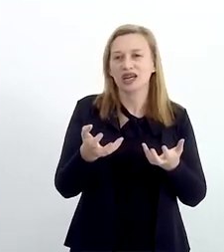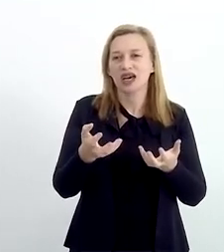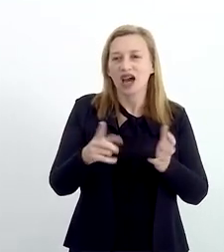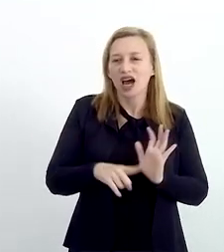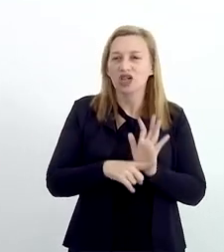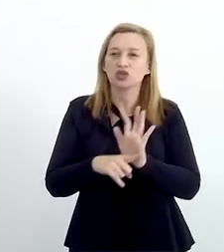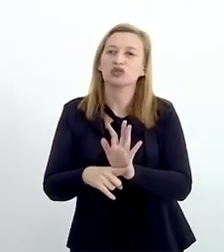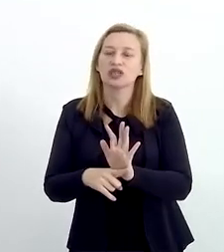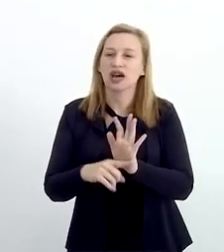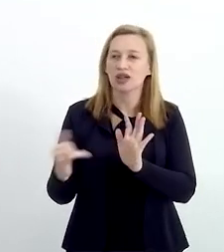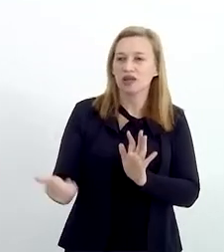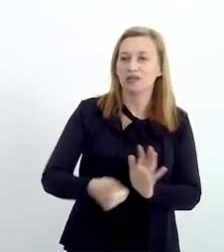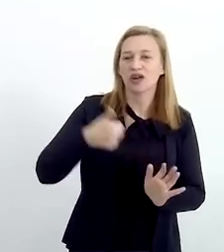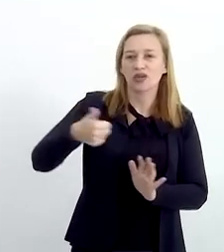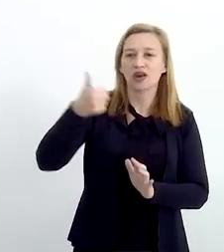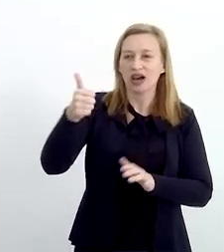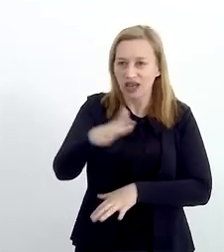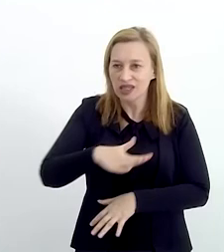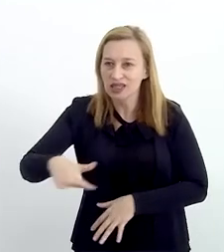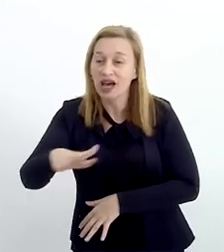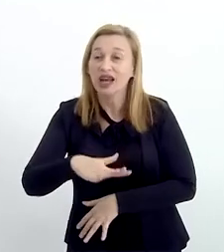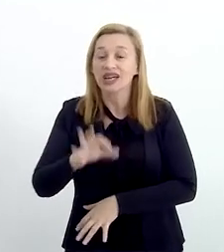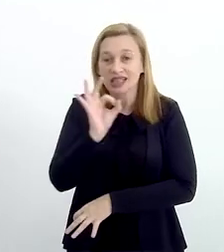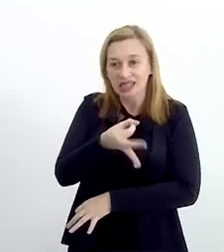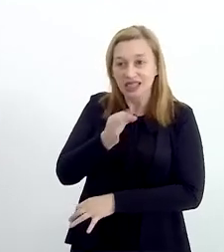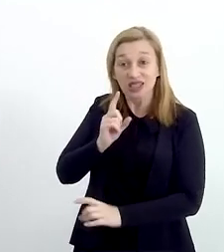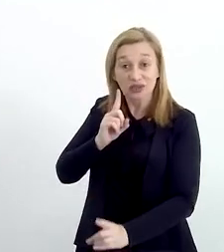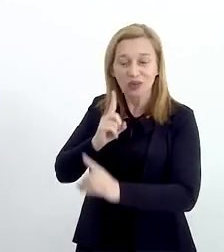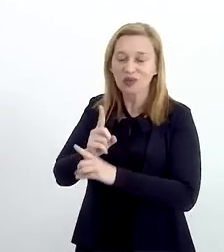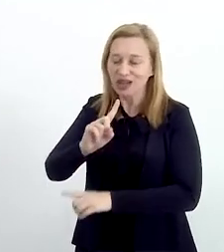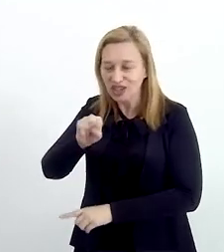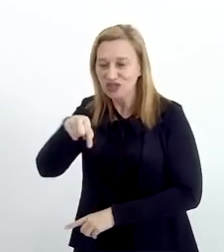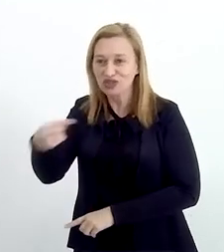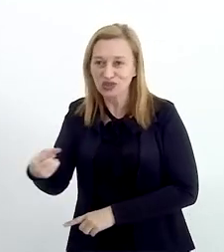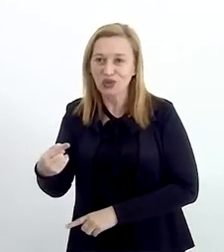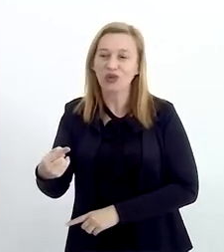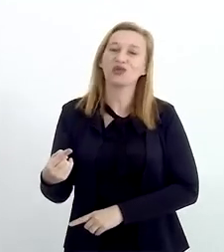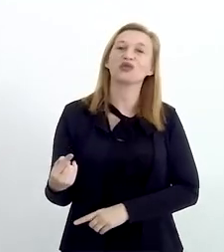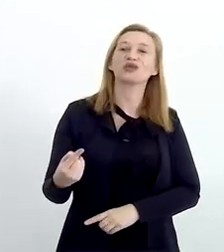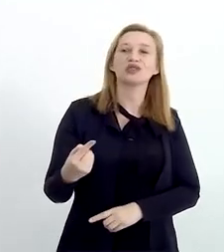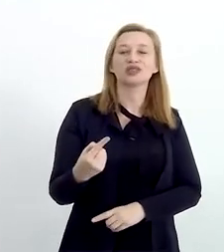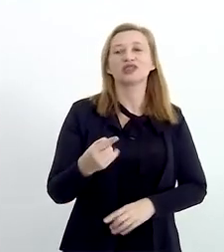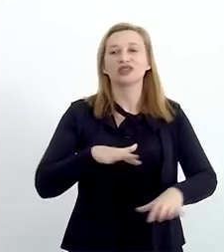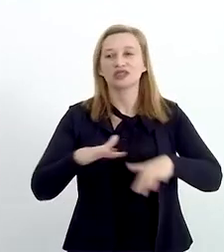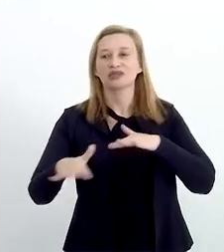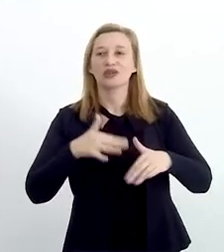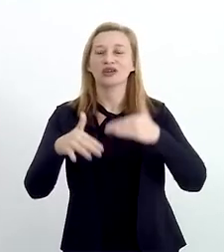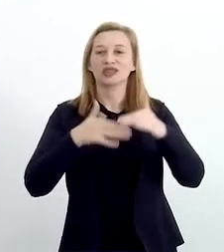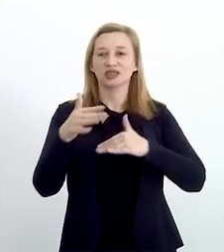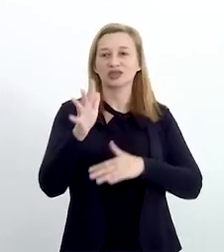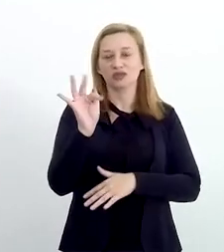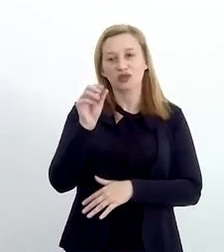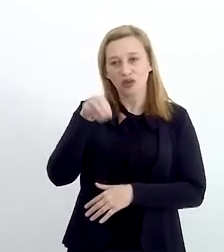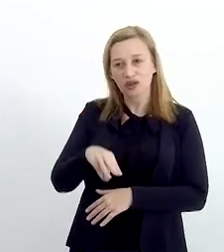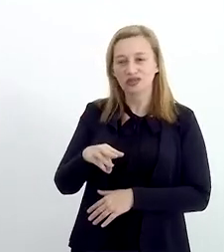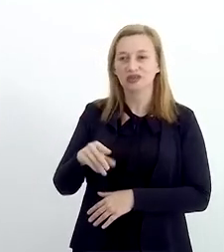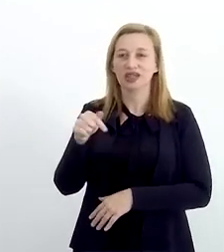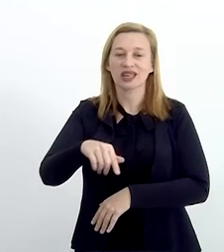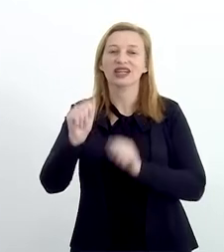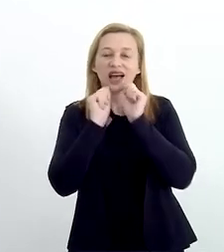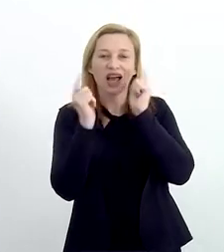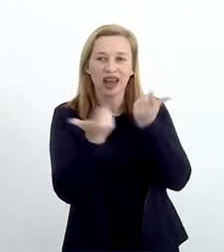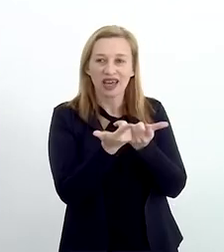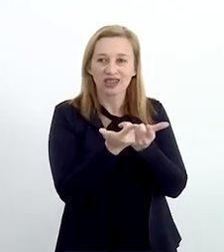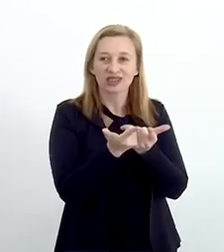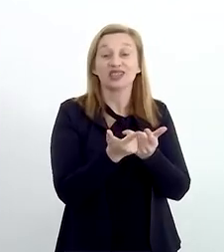série de ações para tentar desburocratizar e formalizar esse setor. Então, com certeza, vamos nos encontrar em outros fóruns